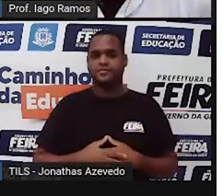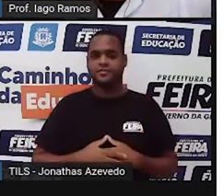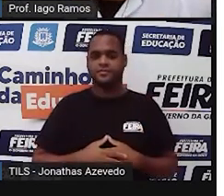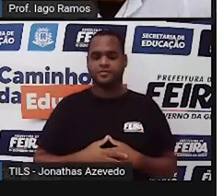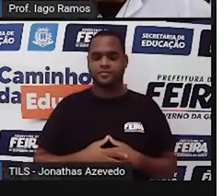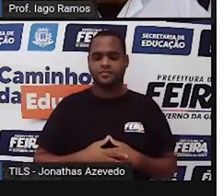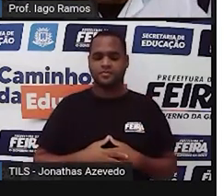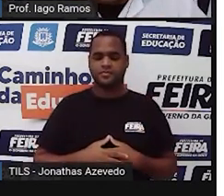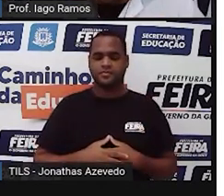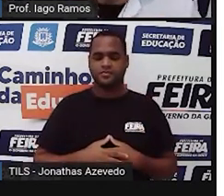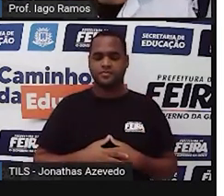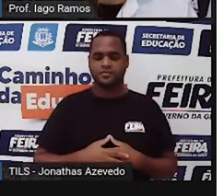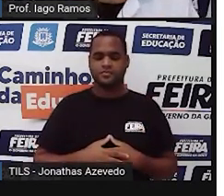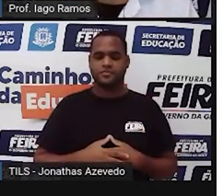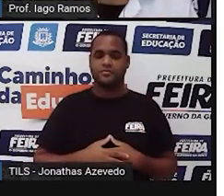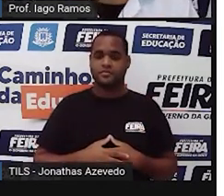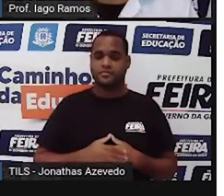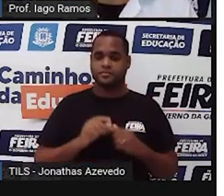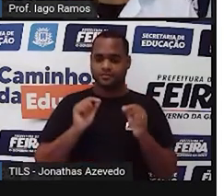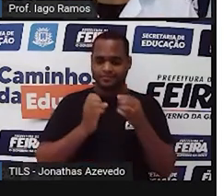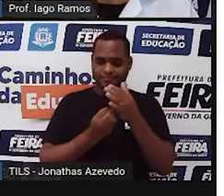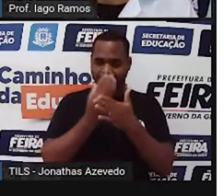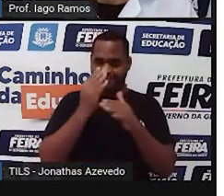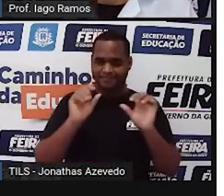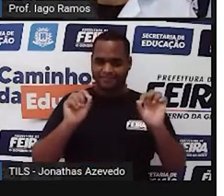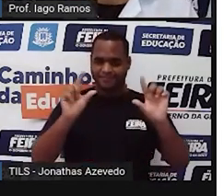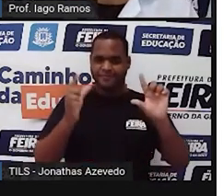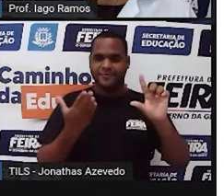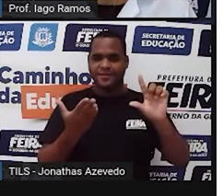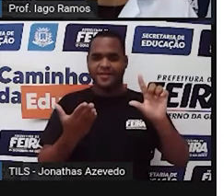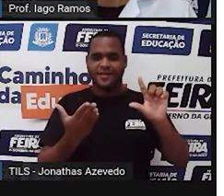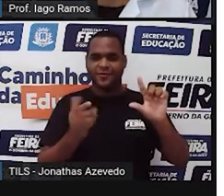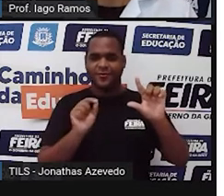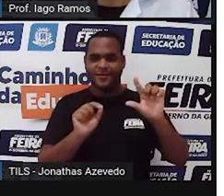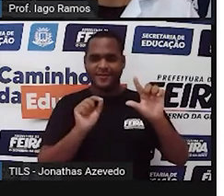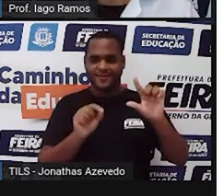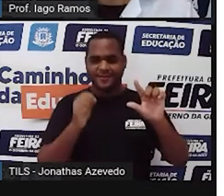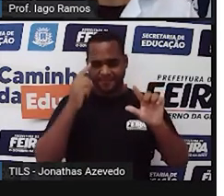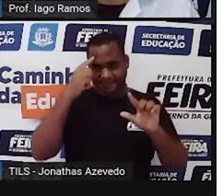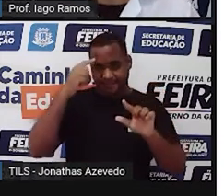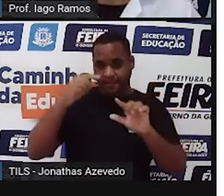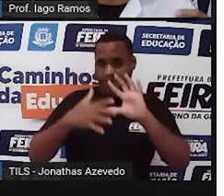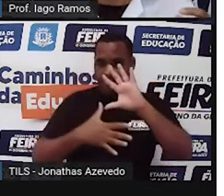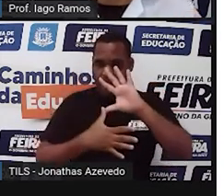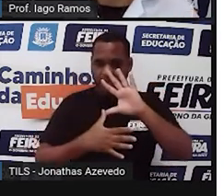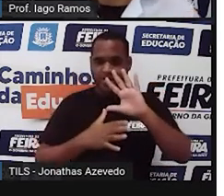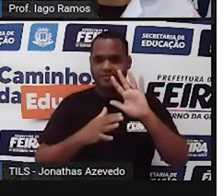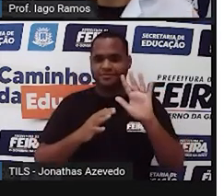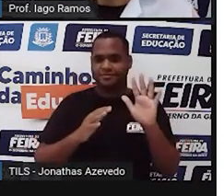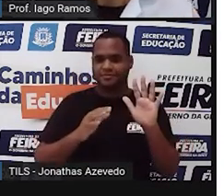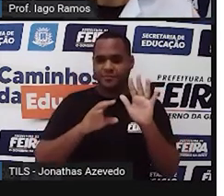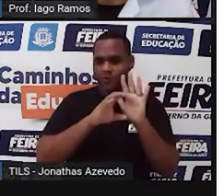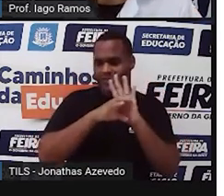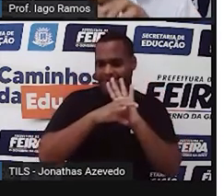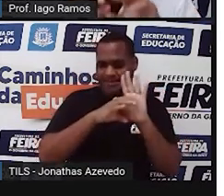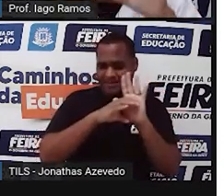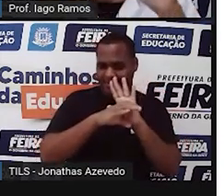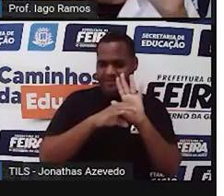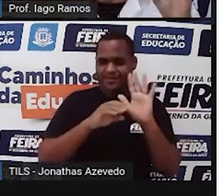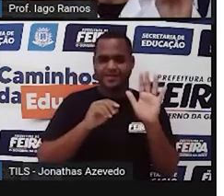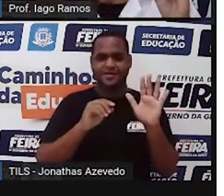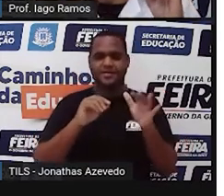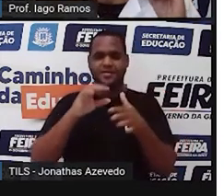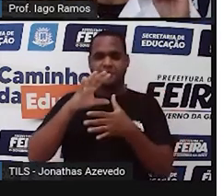Bom, isso que aparece na tela, a gente chama de mapa conceitual. É um